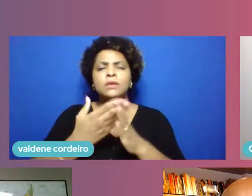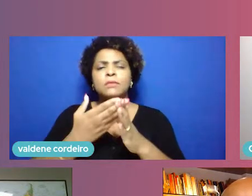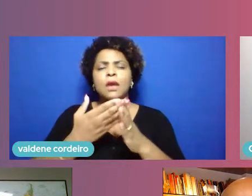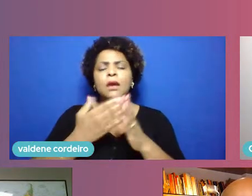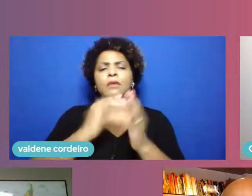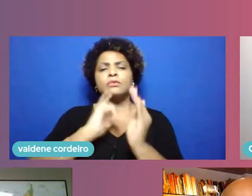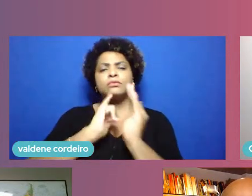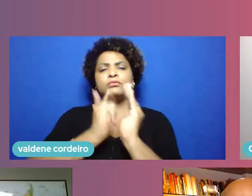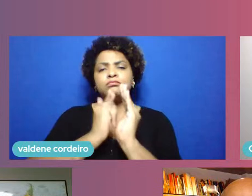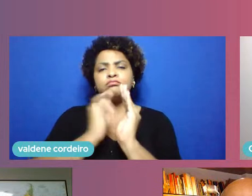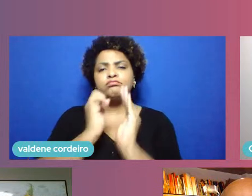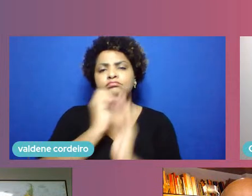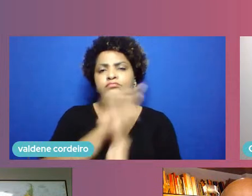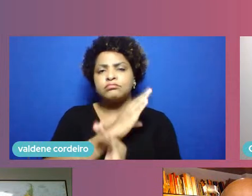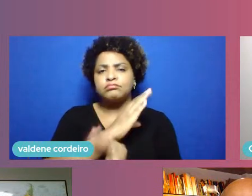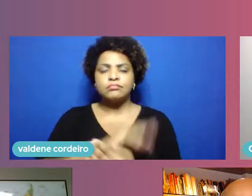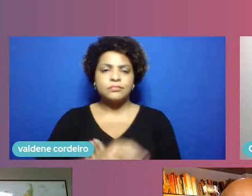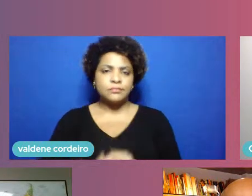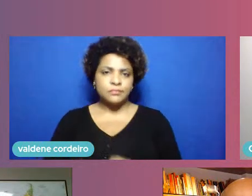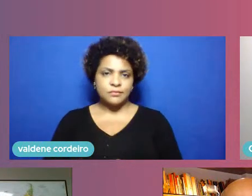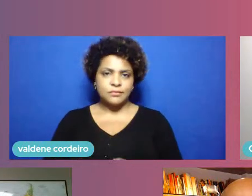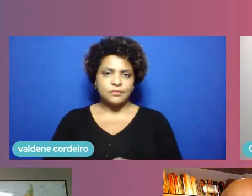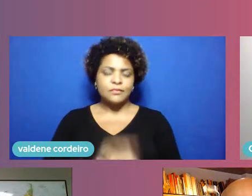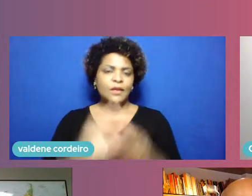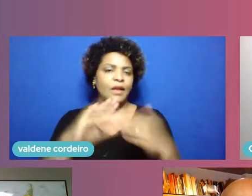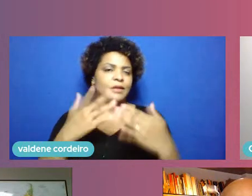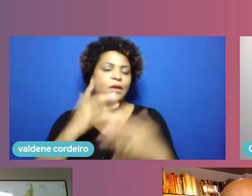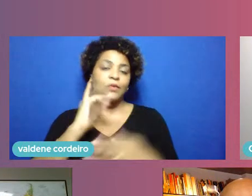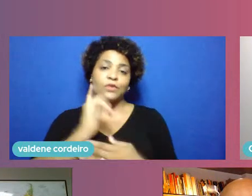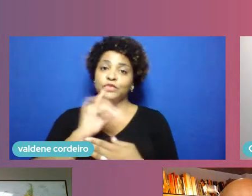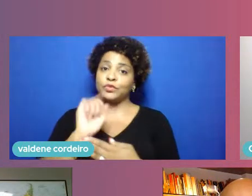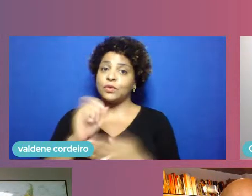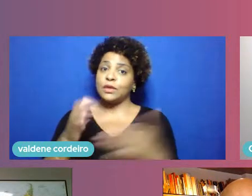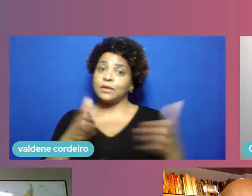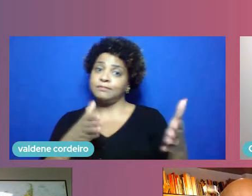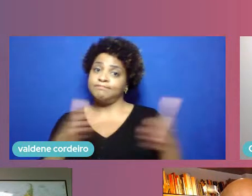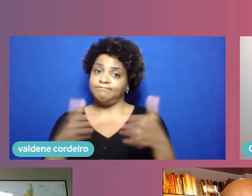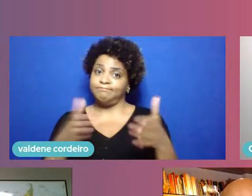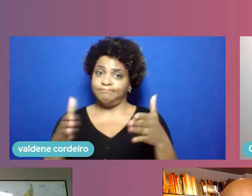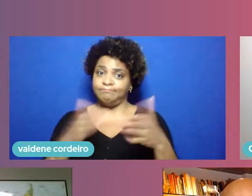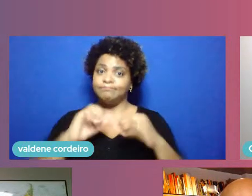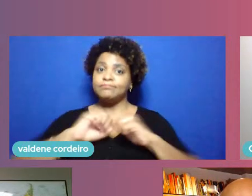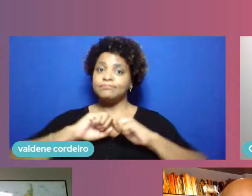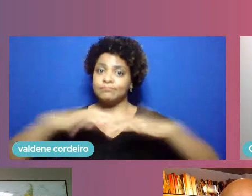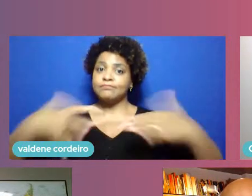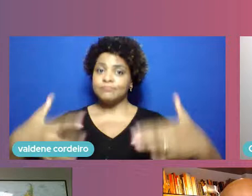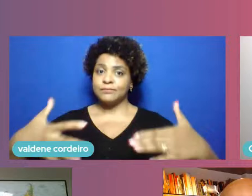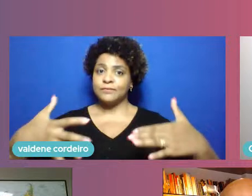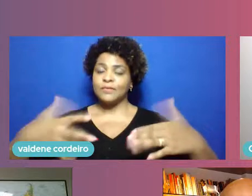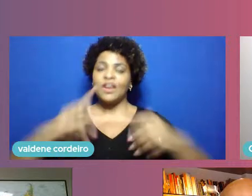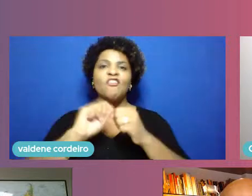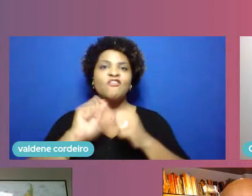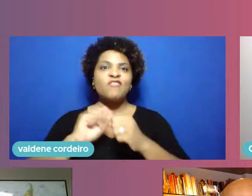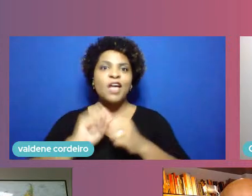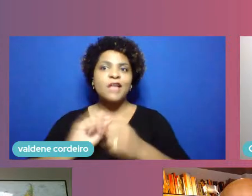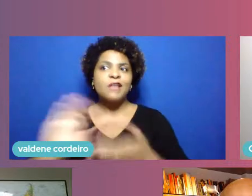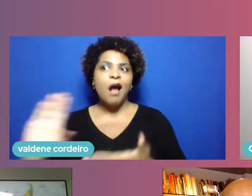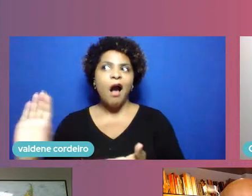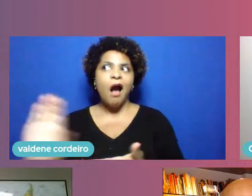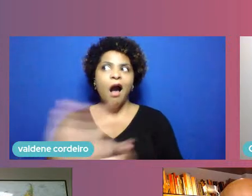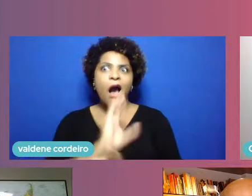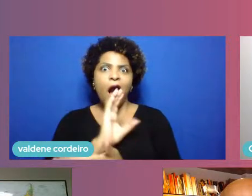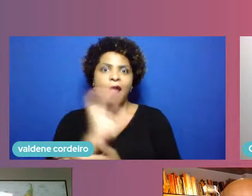Eu diria que, eu diria que, durante a pandemia, fez, como todo mundo já sabe, acelerar. na parte do